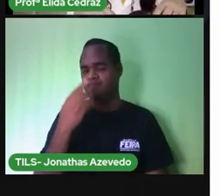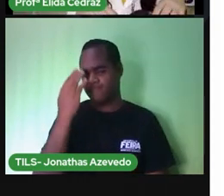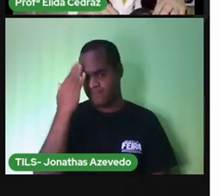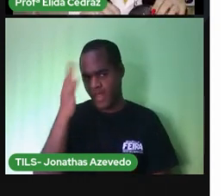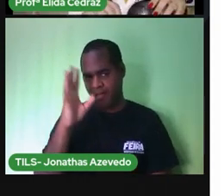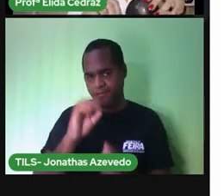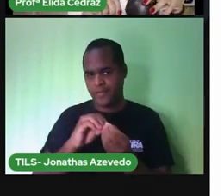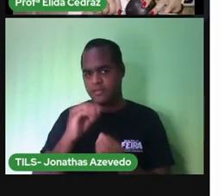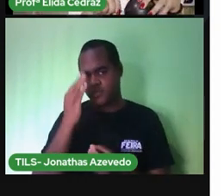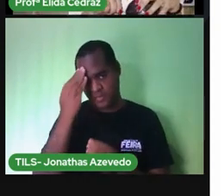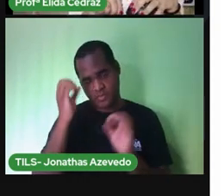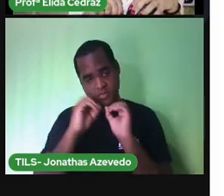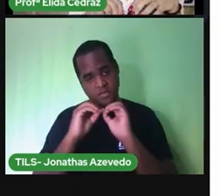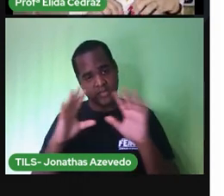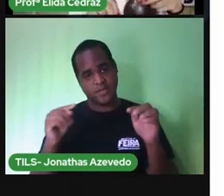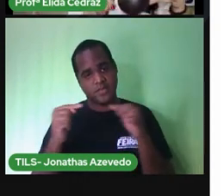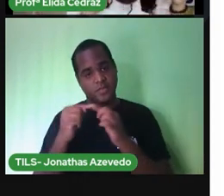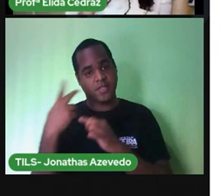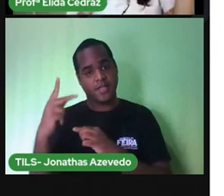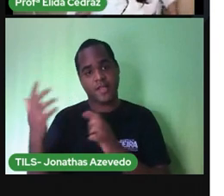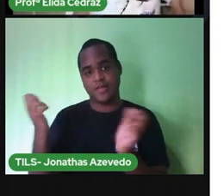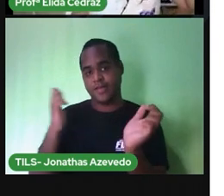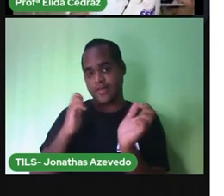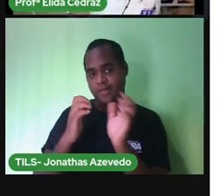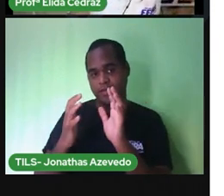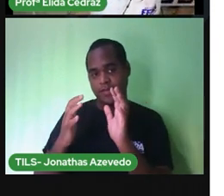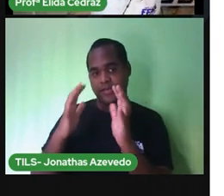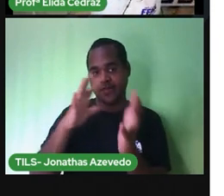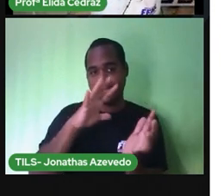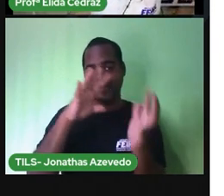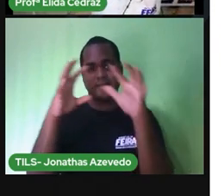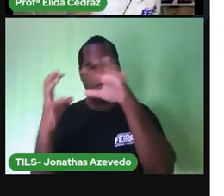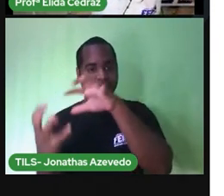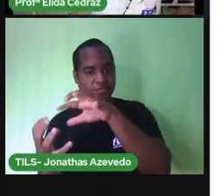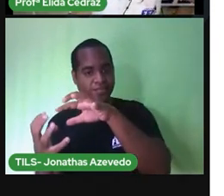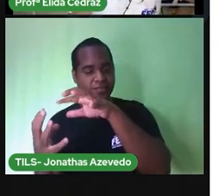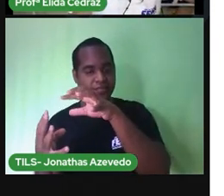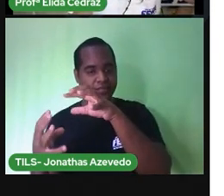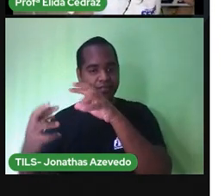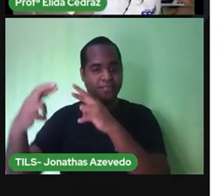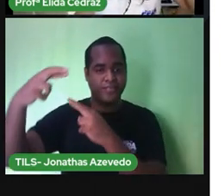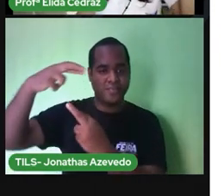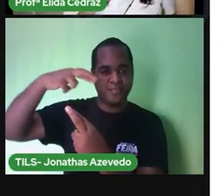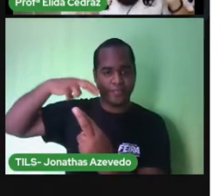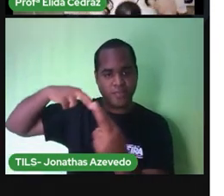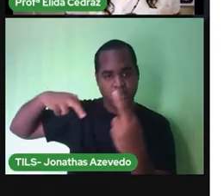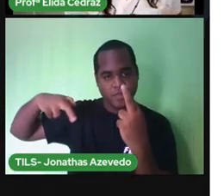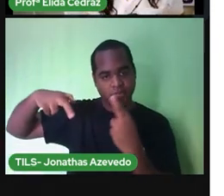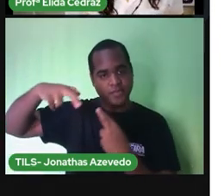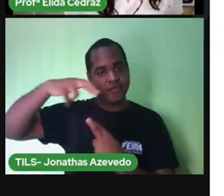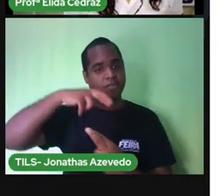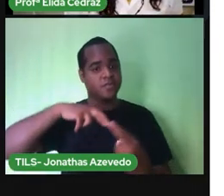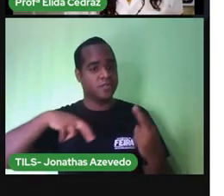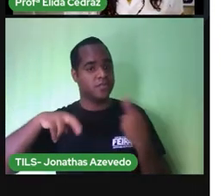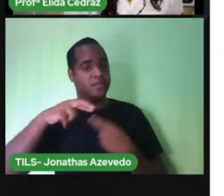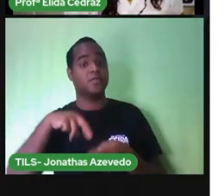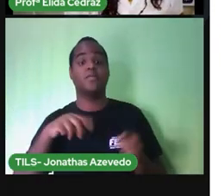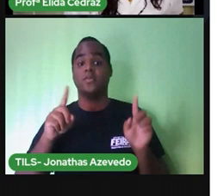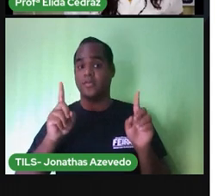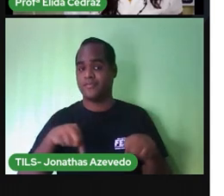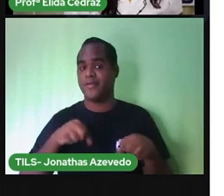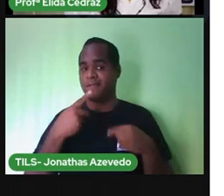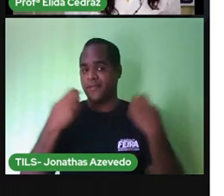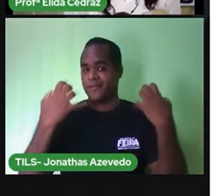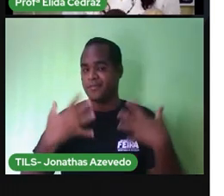que o movimento que a Terra faz em volta de si mesma, ele é